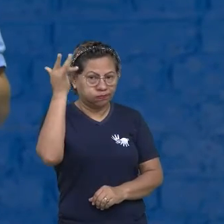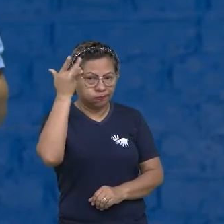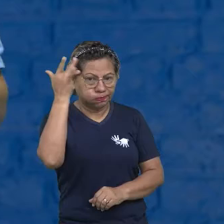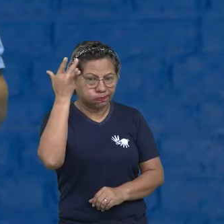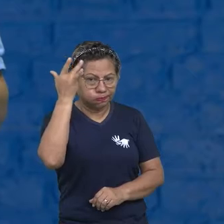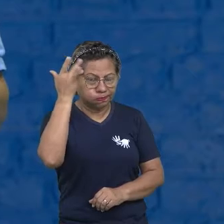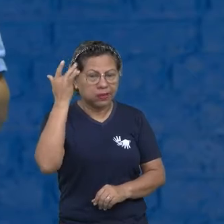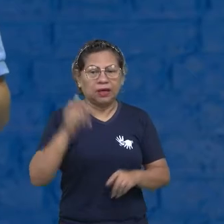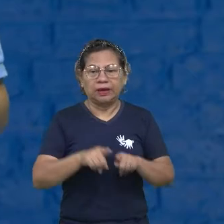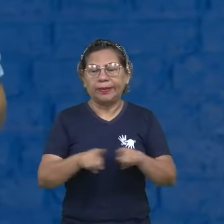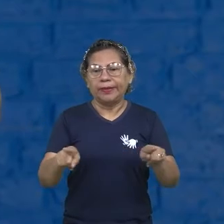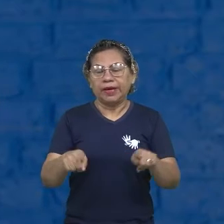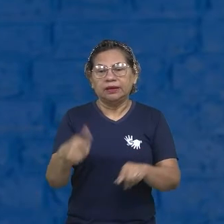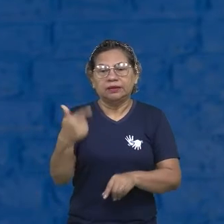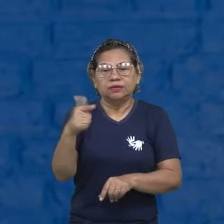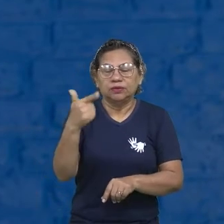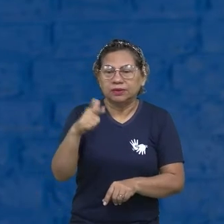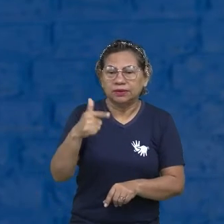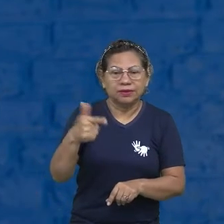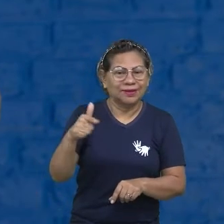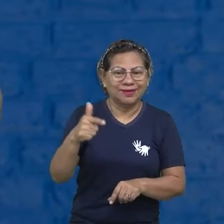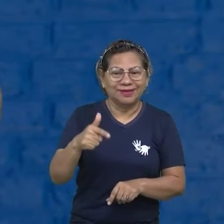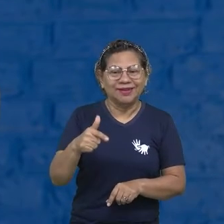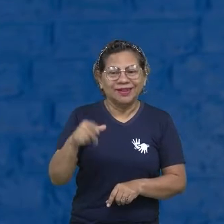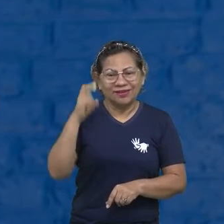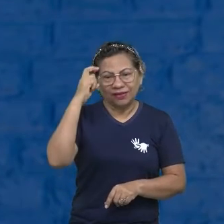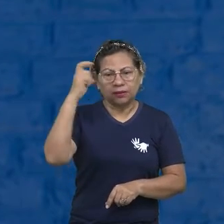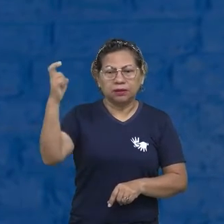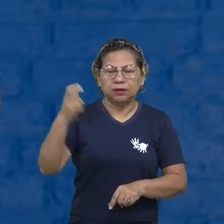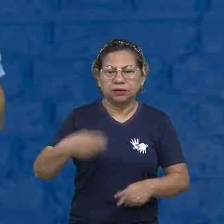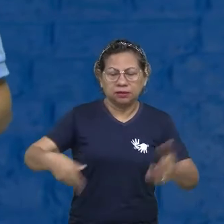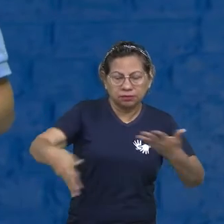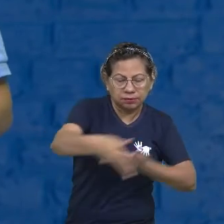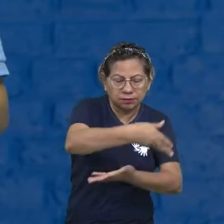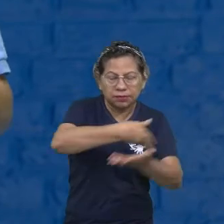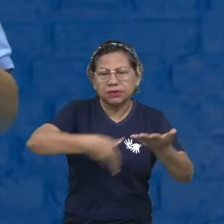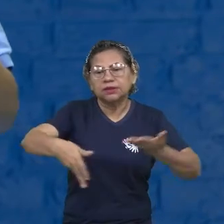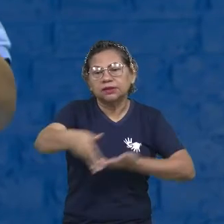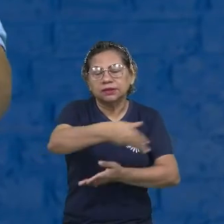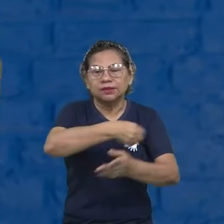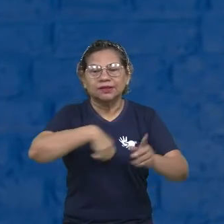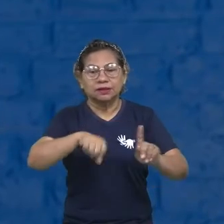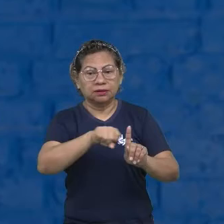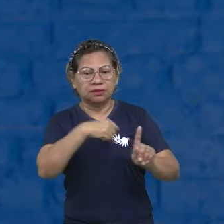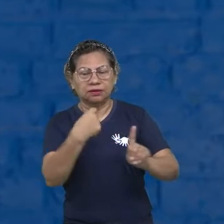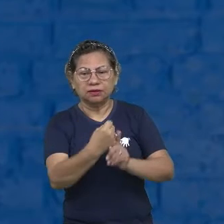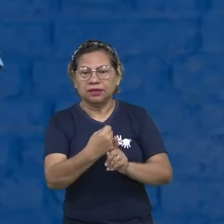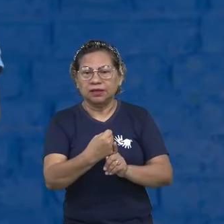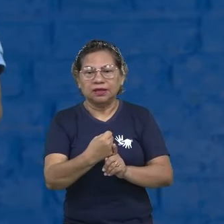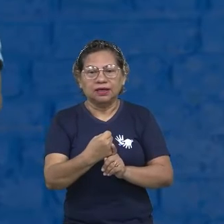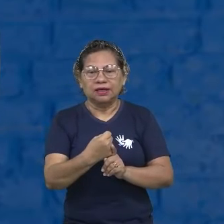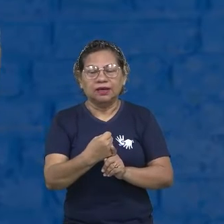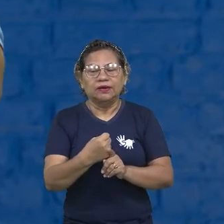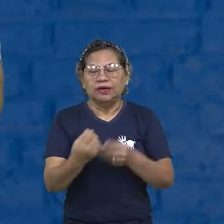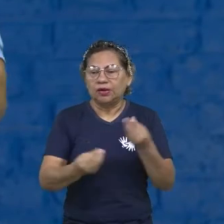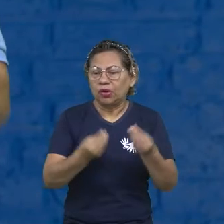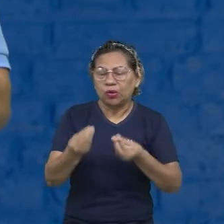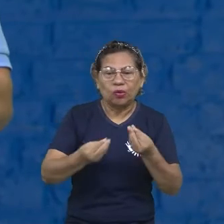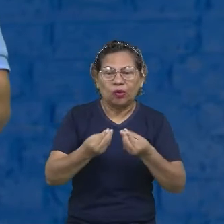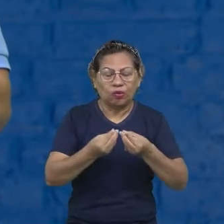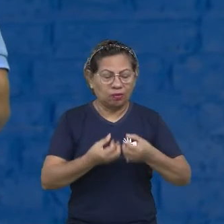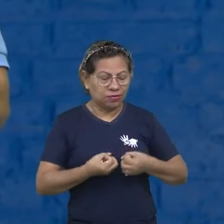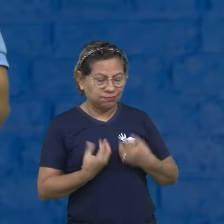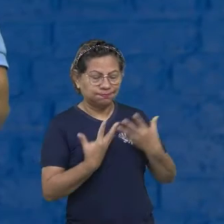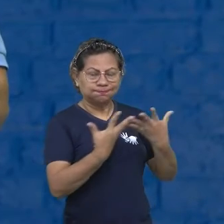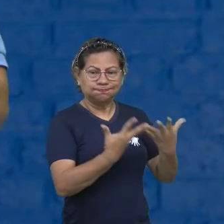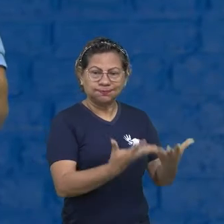Mas não tem inteligência social, não consegue falar com o outro, não consegue dialogar com o outro, não consegue expor os seus pensamentos. É algo